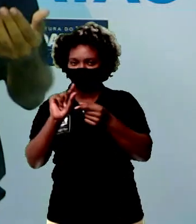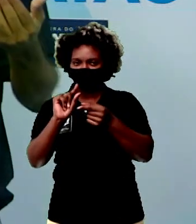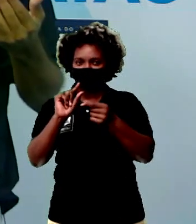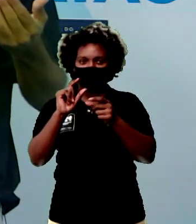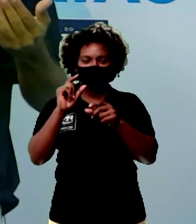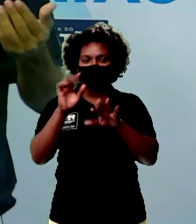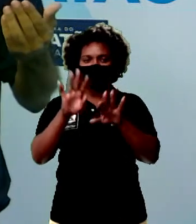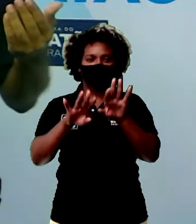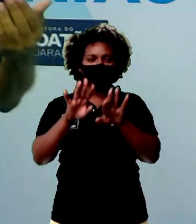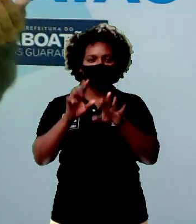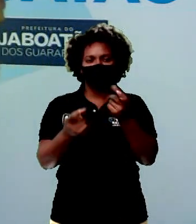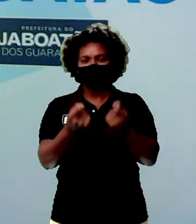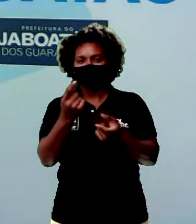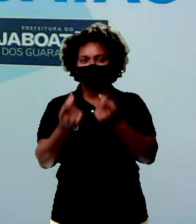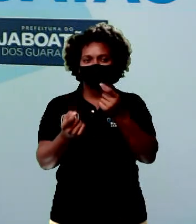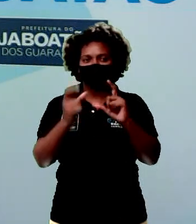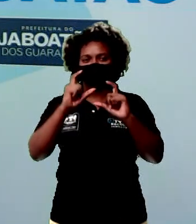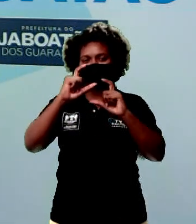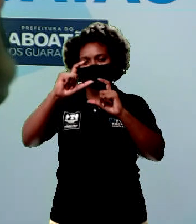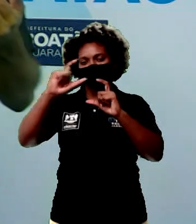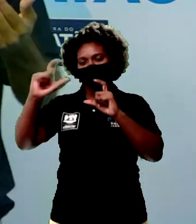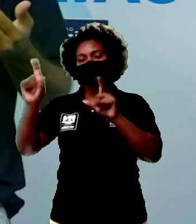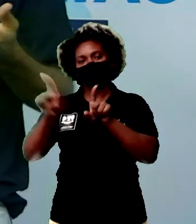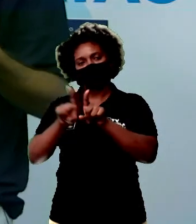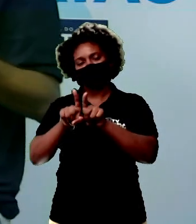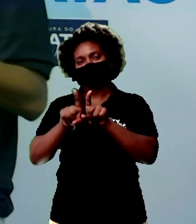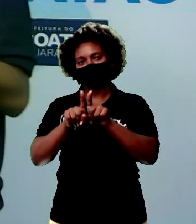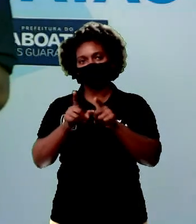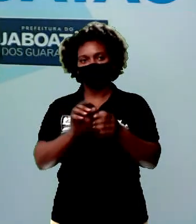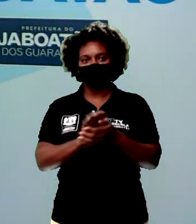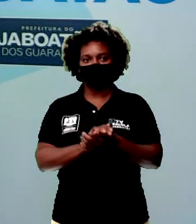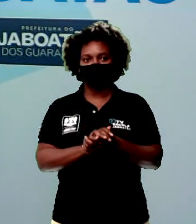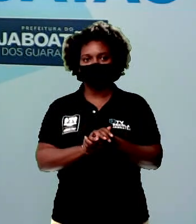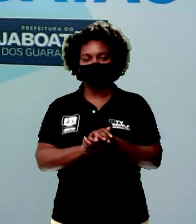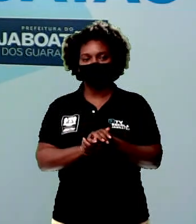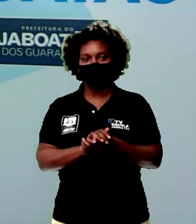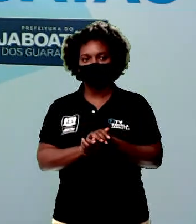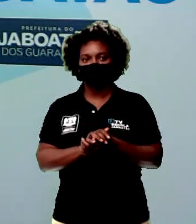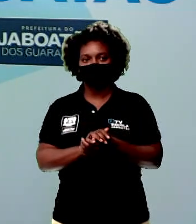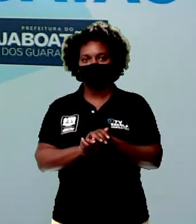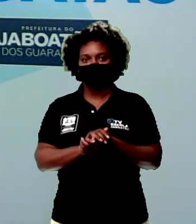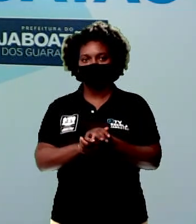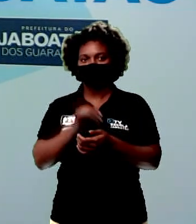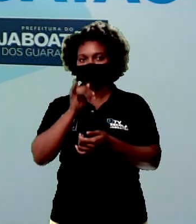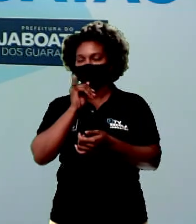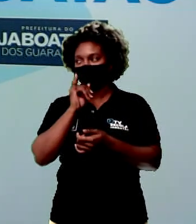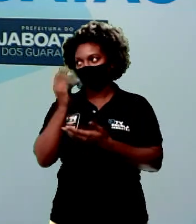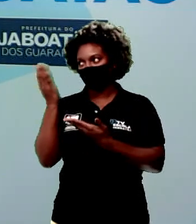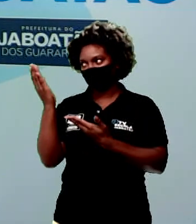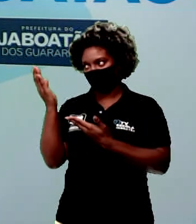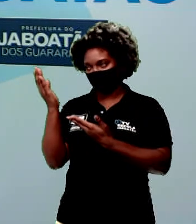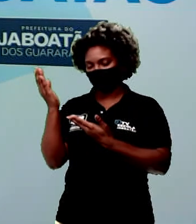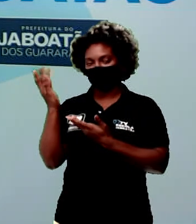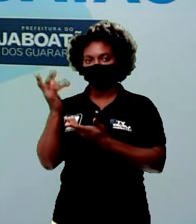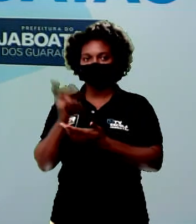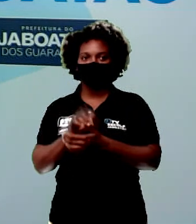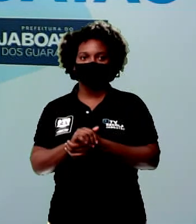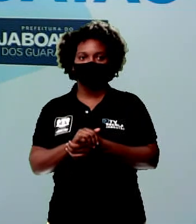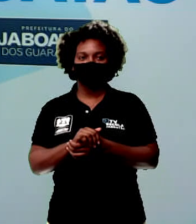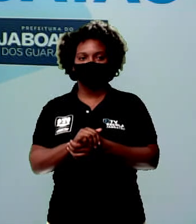quadros também. Tá certo? Como nós temos aqui. Vamos